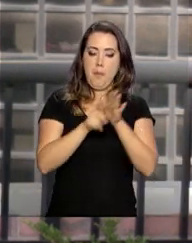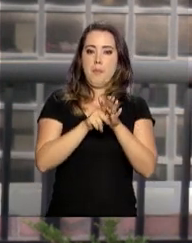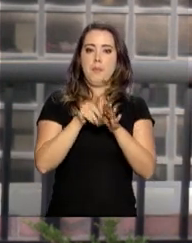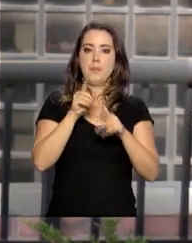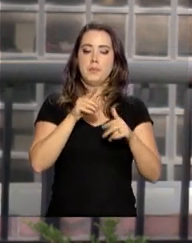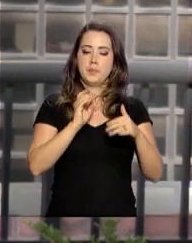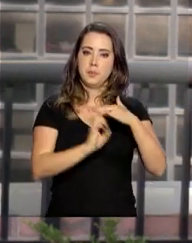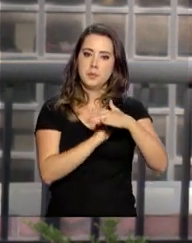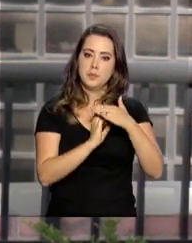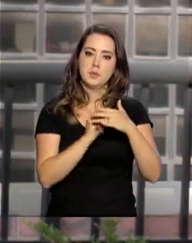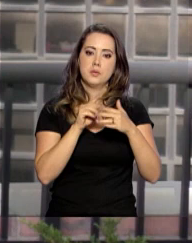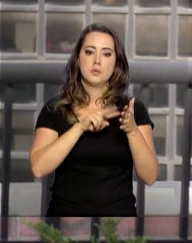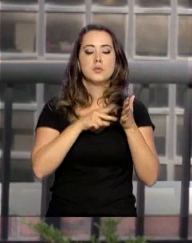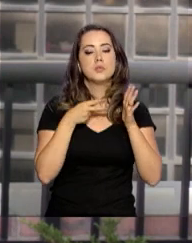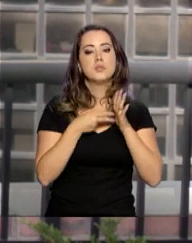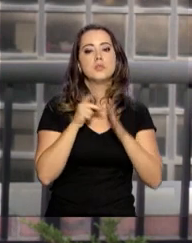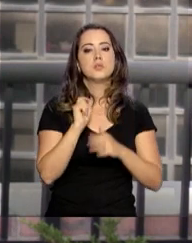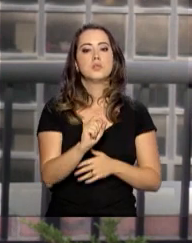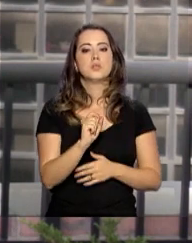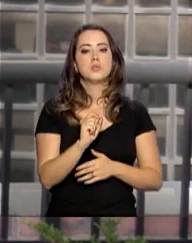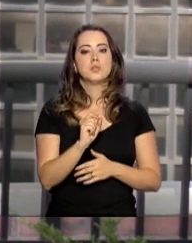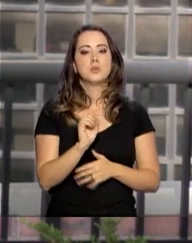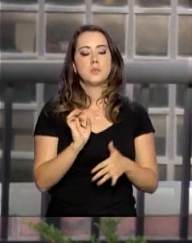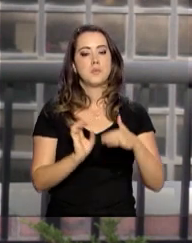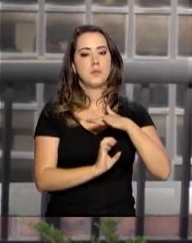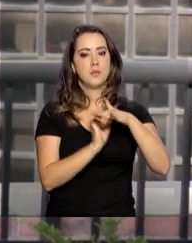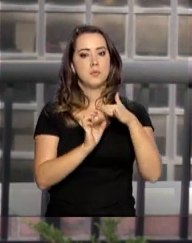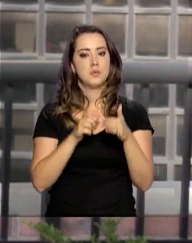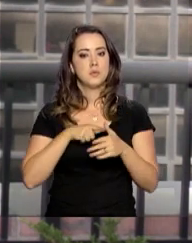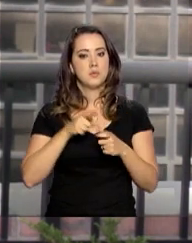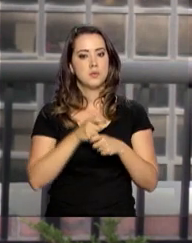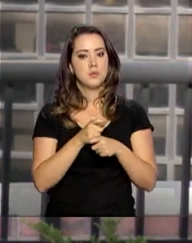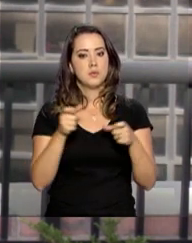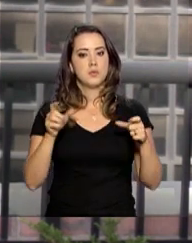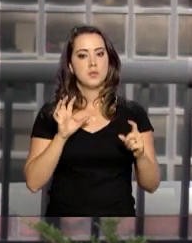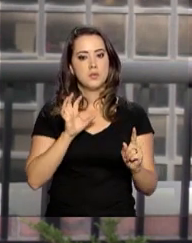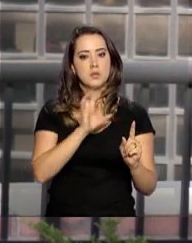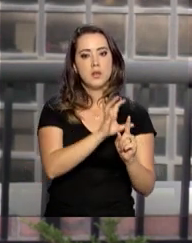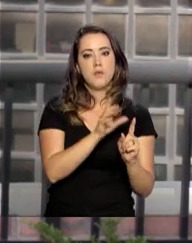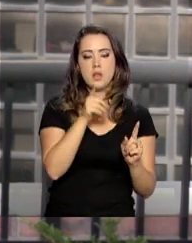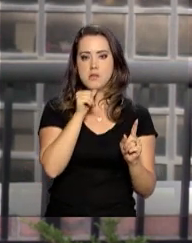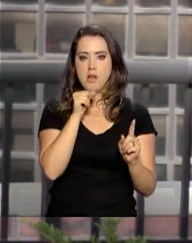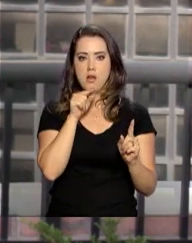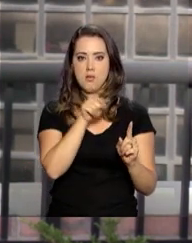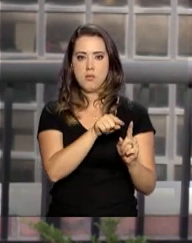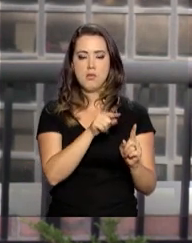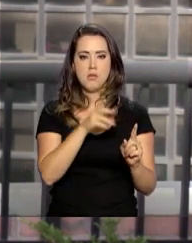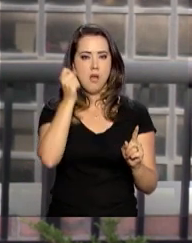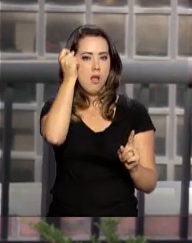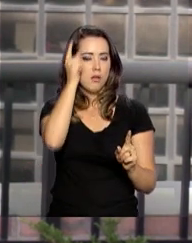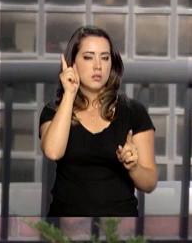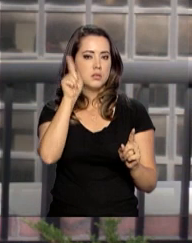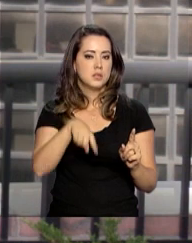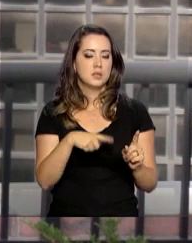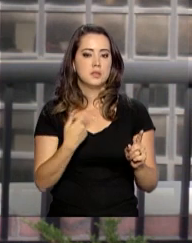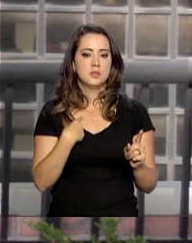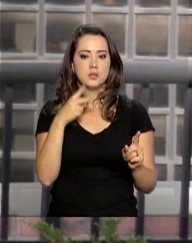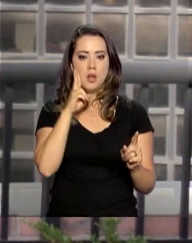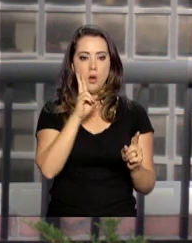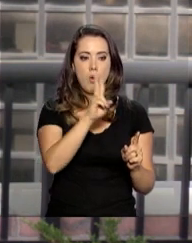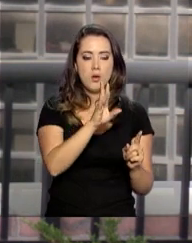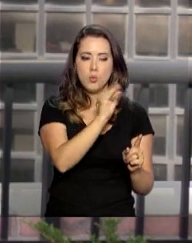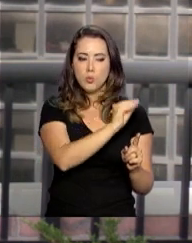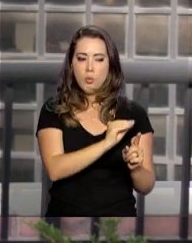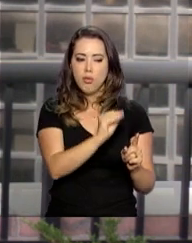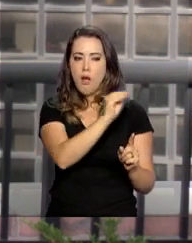negócios. O que significa isso? Uma empresa que tem um grande impacto em água, a ideia é que ela olhe com